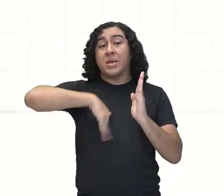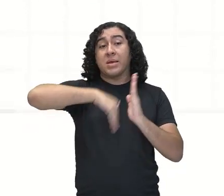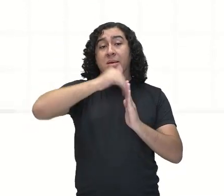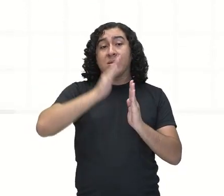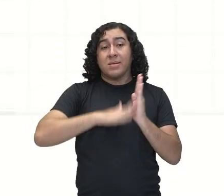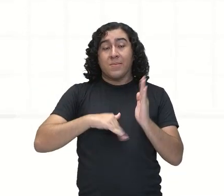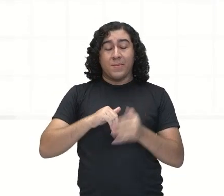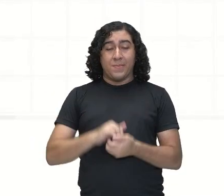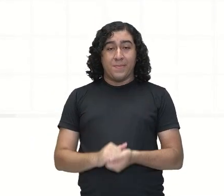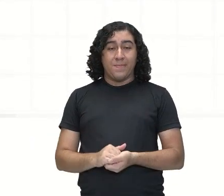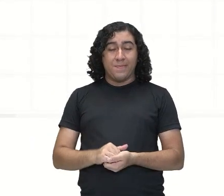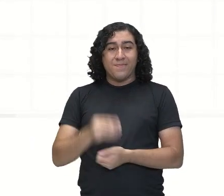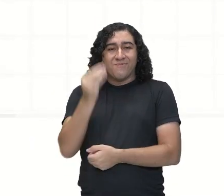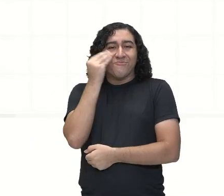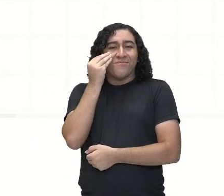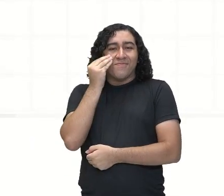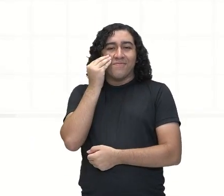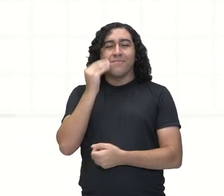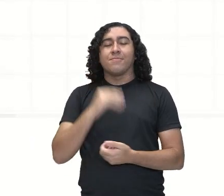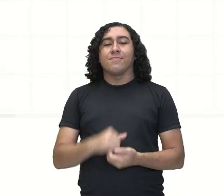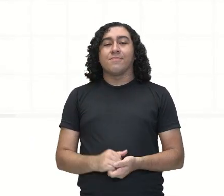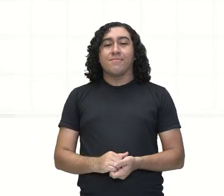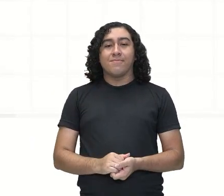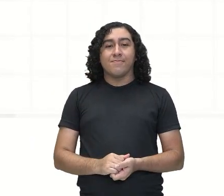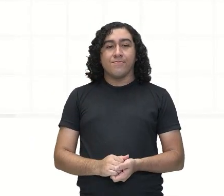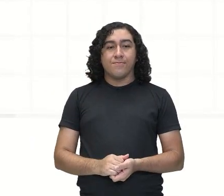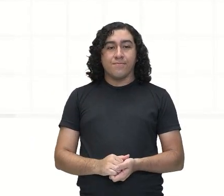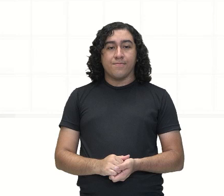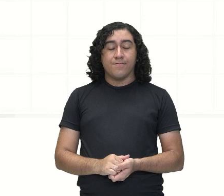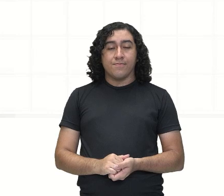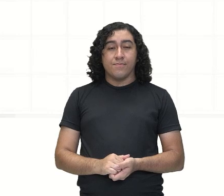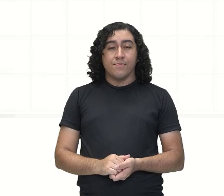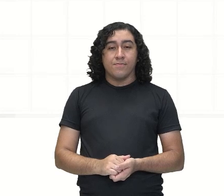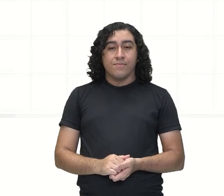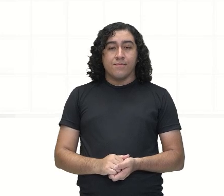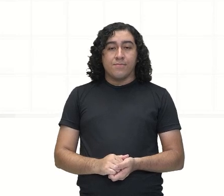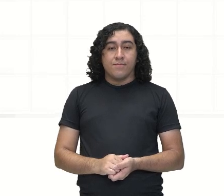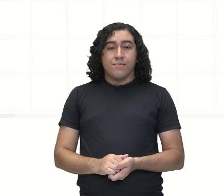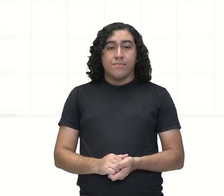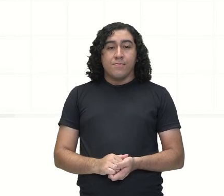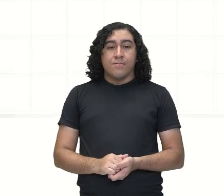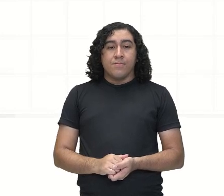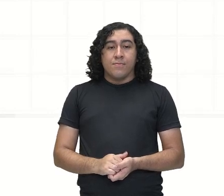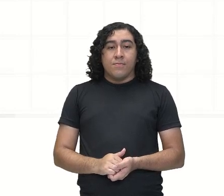Então, vou colocar aqui um pouquinho aqui para cima, ó. Vejam só.